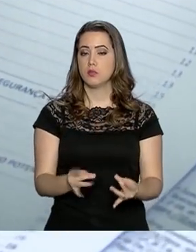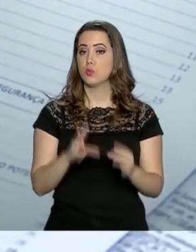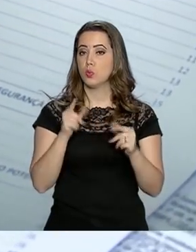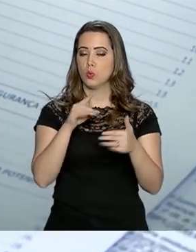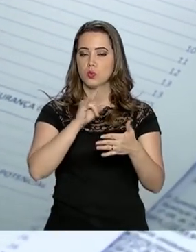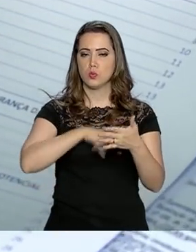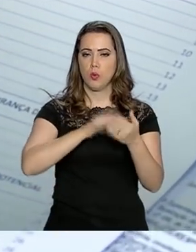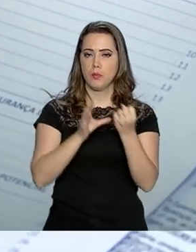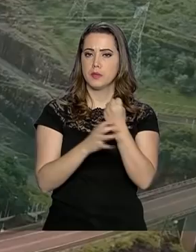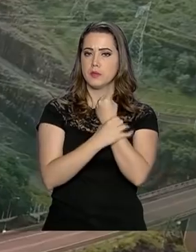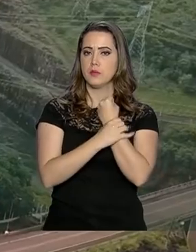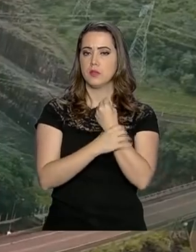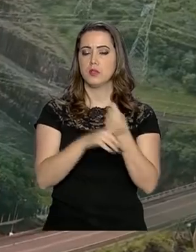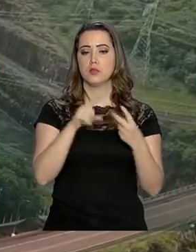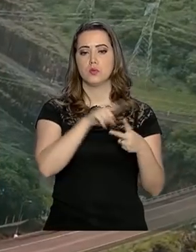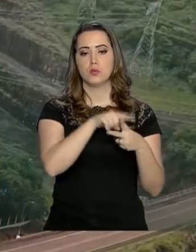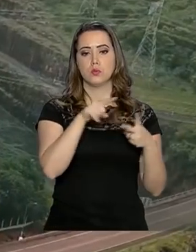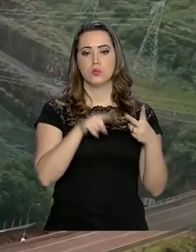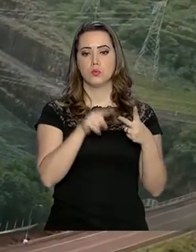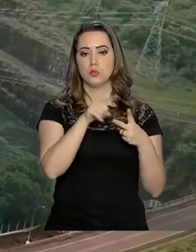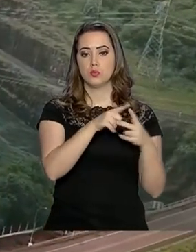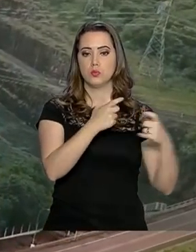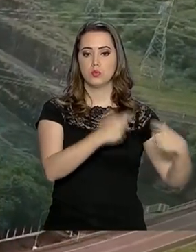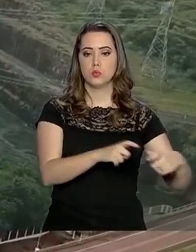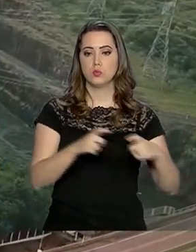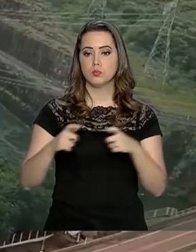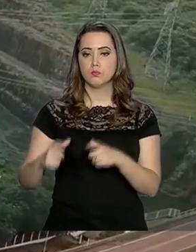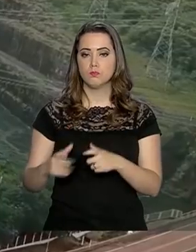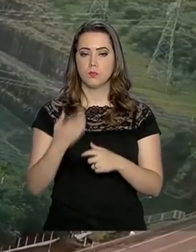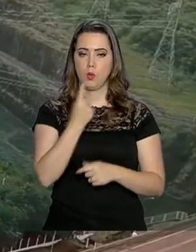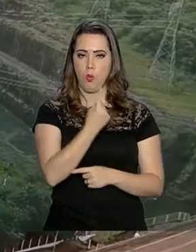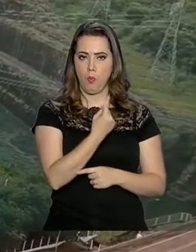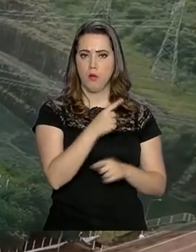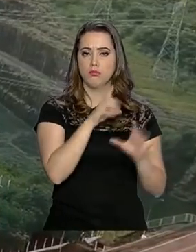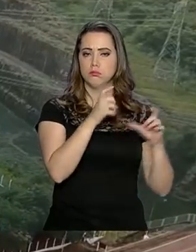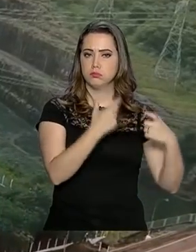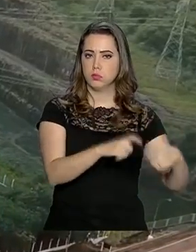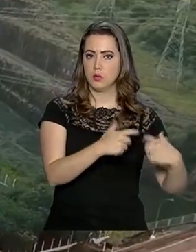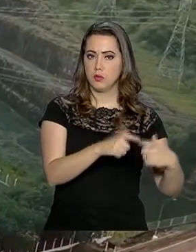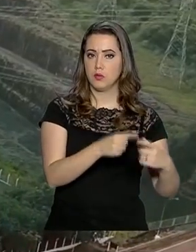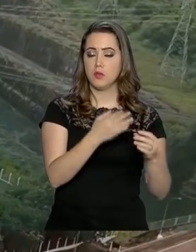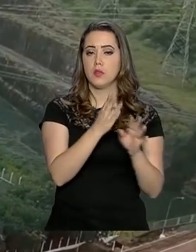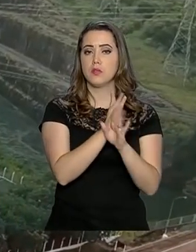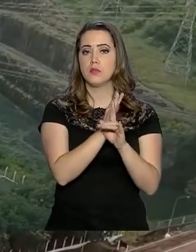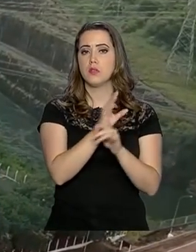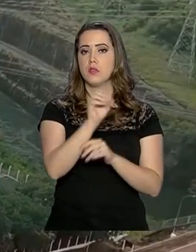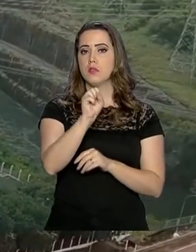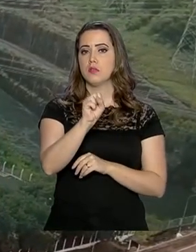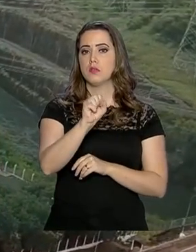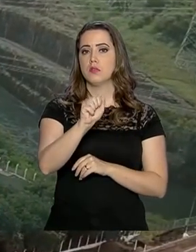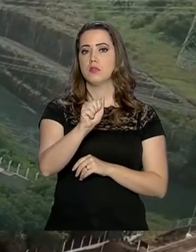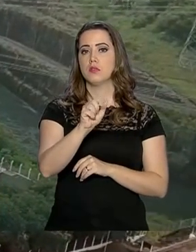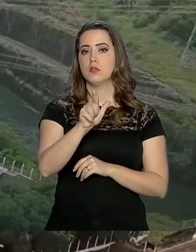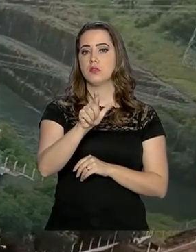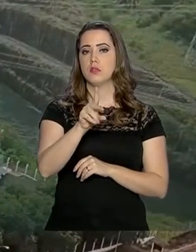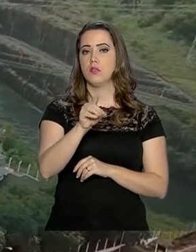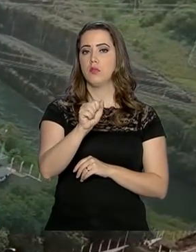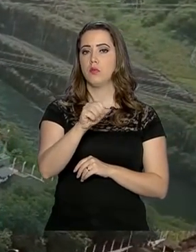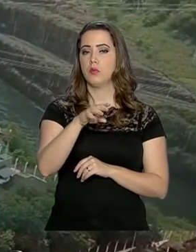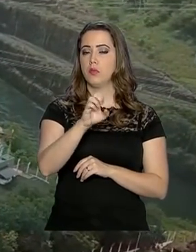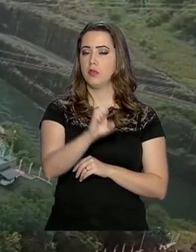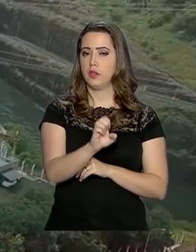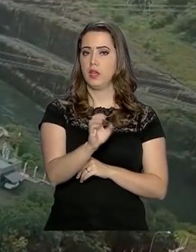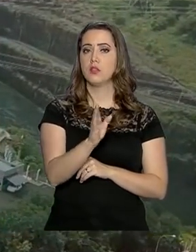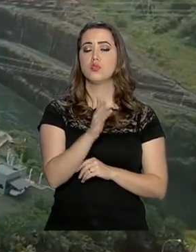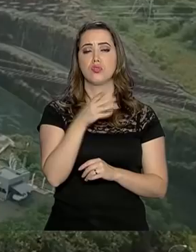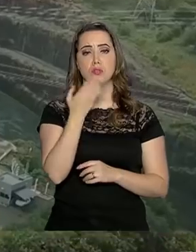segurança das duas usinas. Uma delas é Salto Santiago, localizada no município de Saudade do Iguaçu. A usina entrou